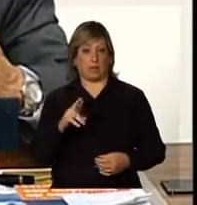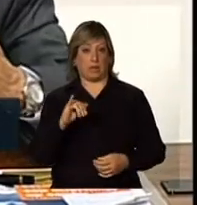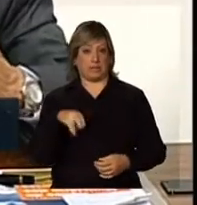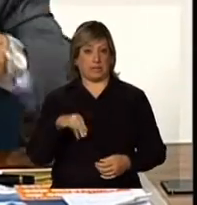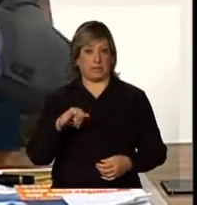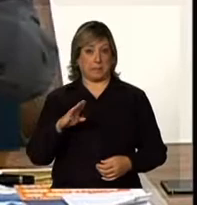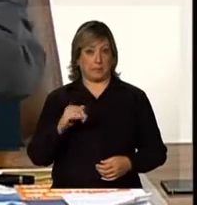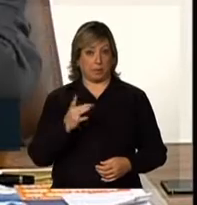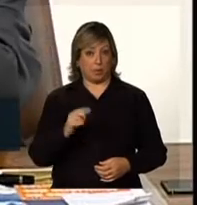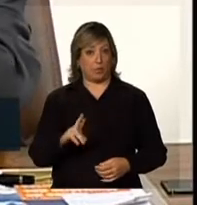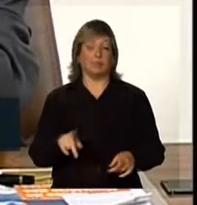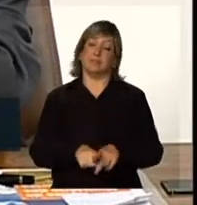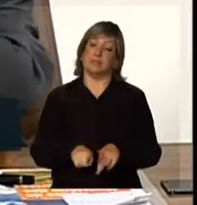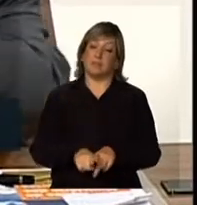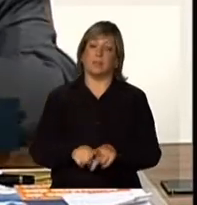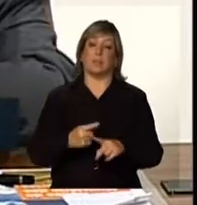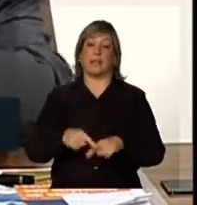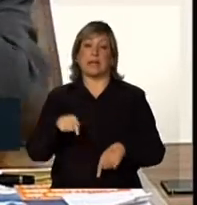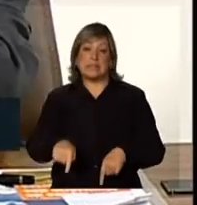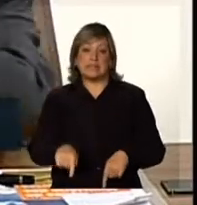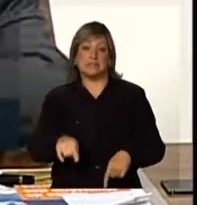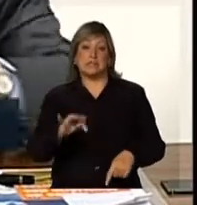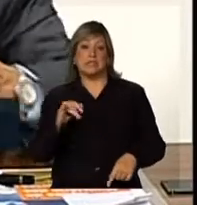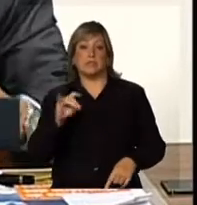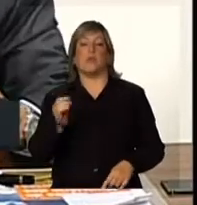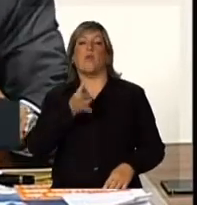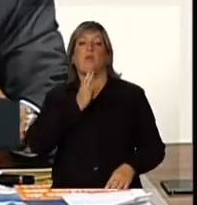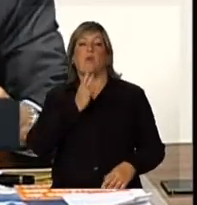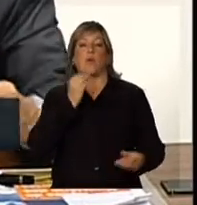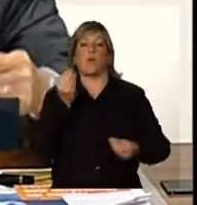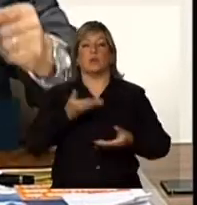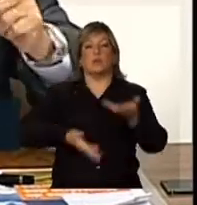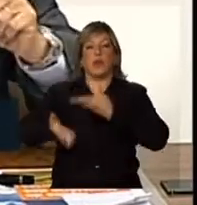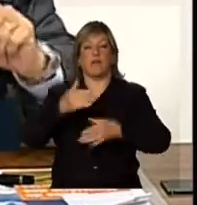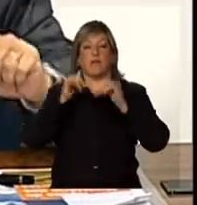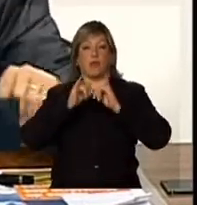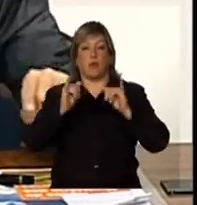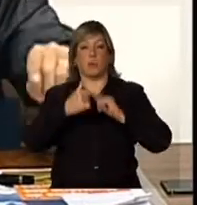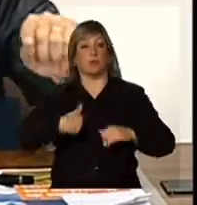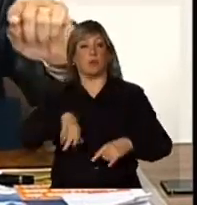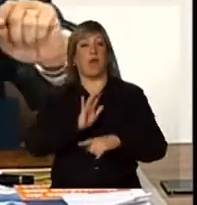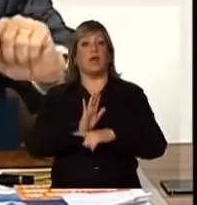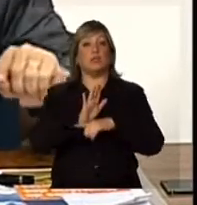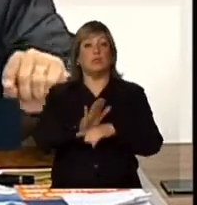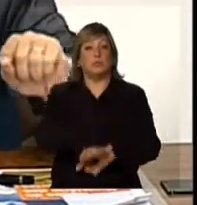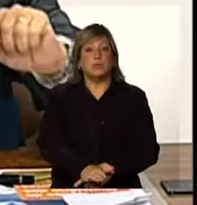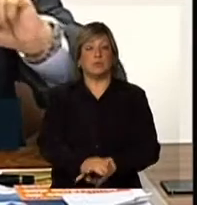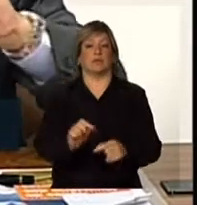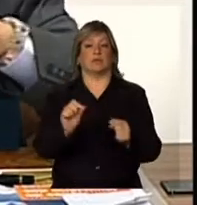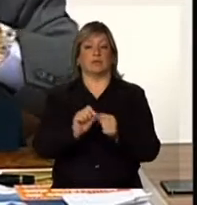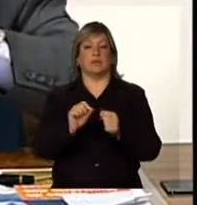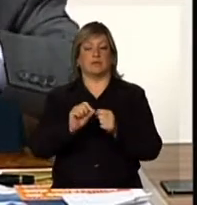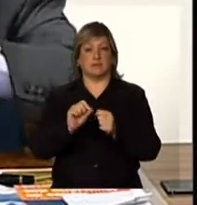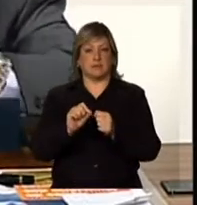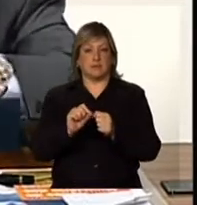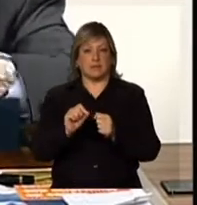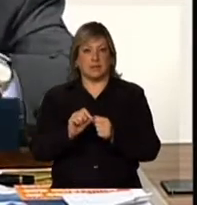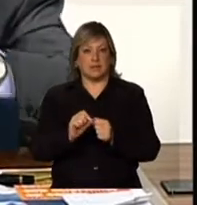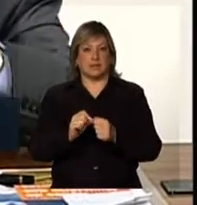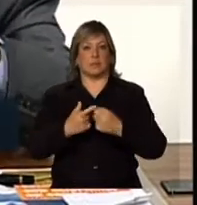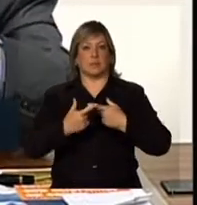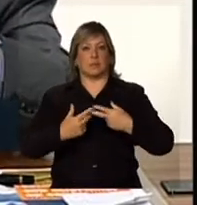é esse tipo de conhecimento e troca de informações que nos permite instalar os